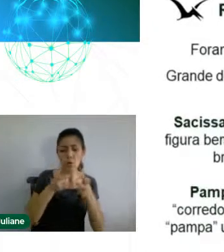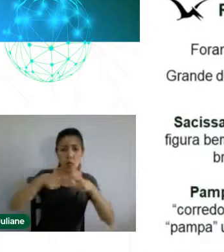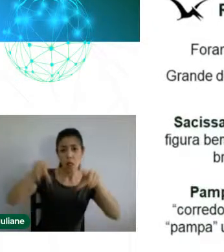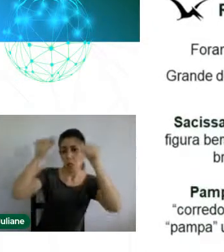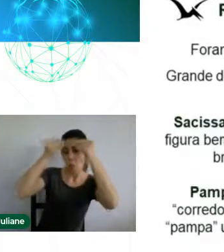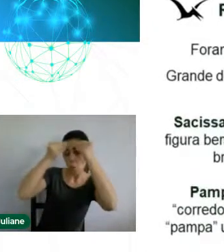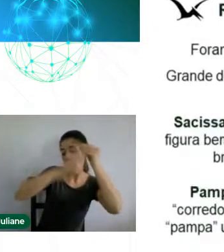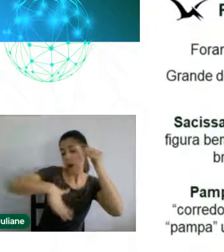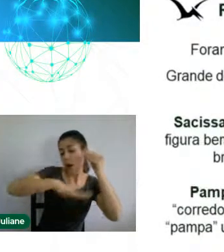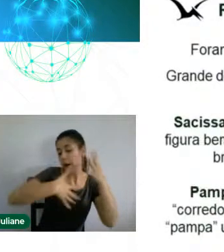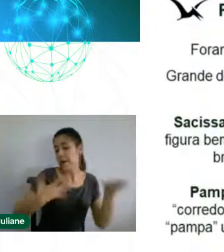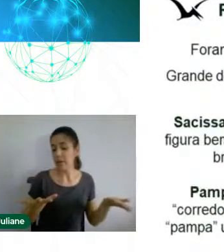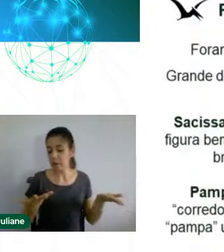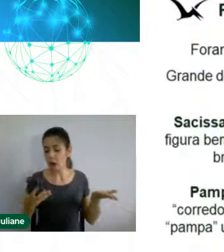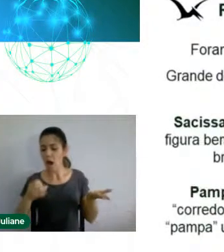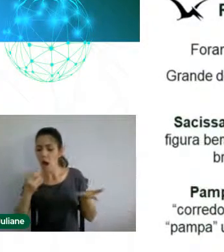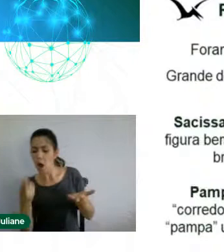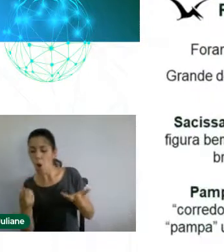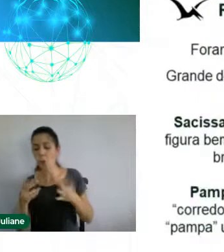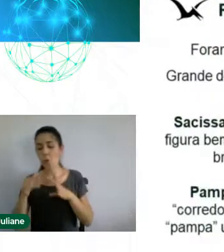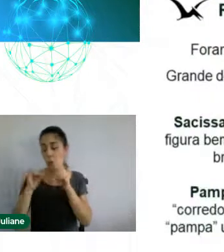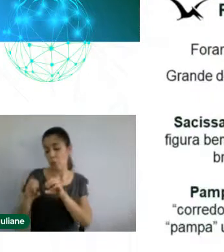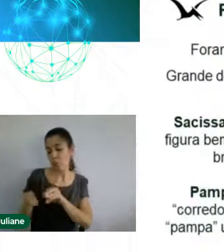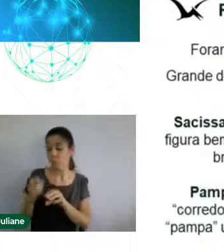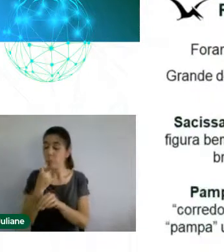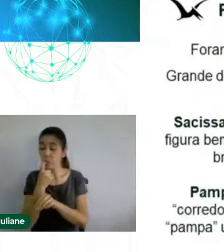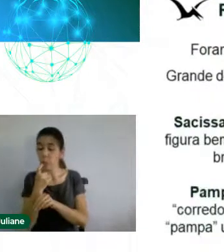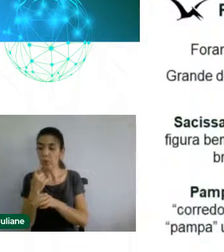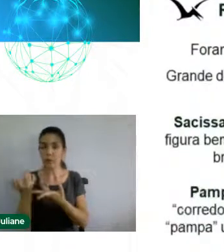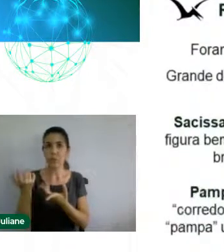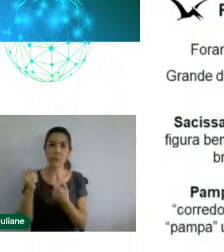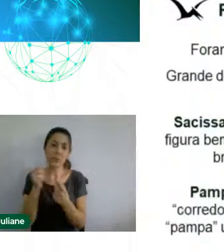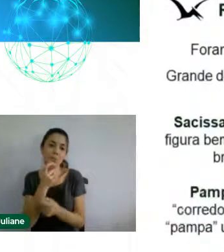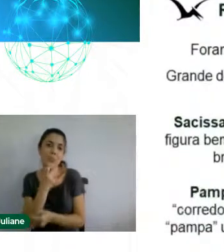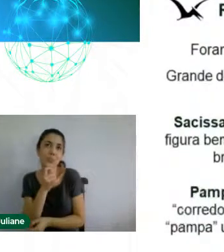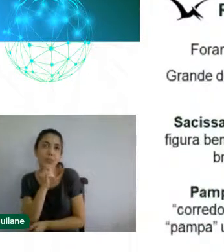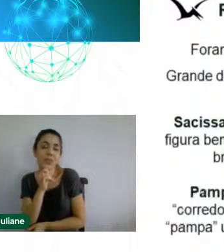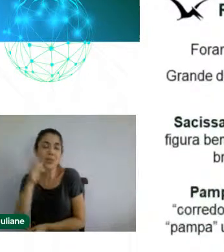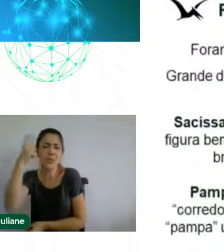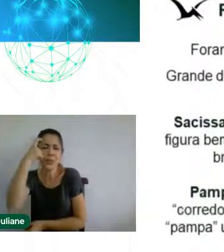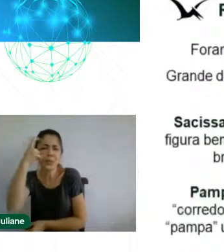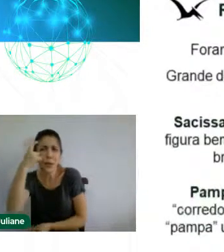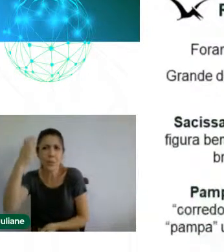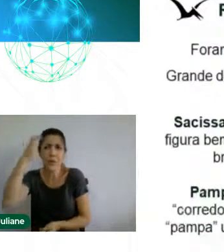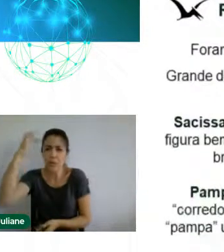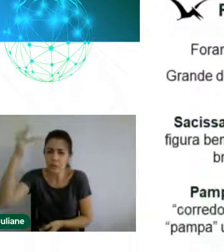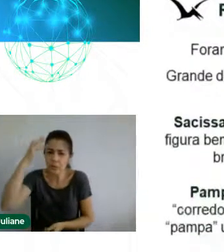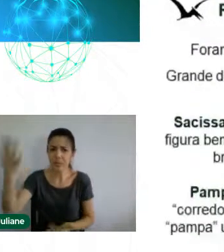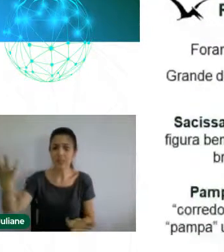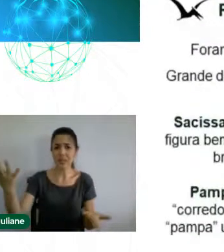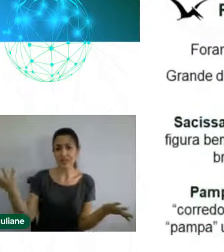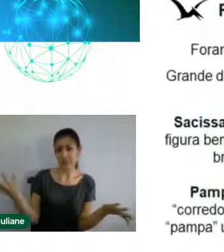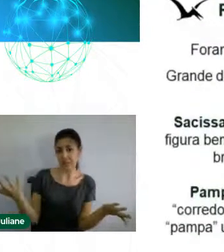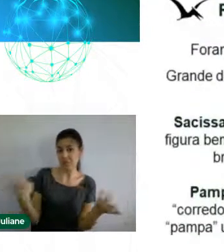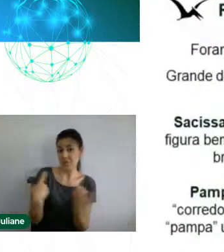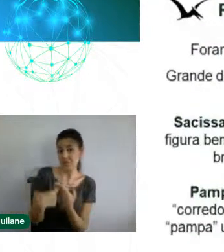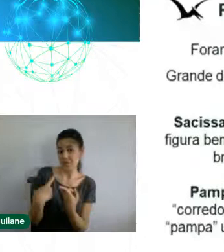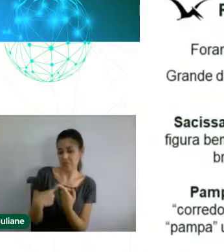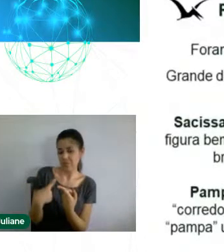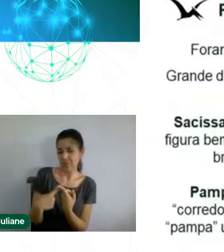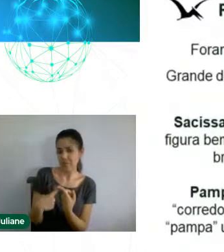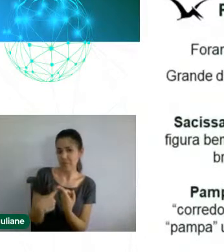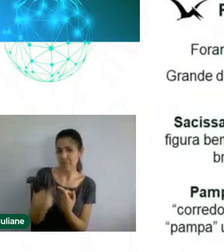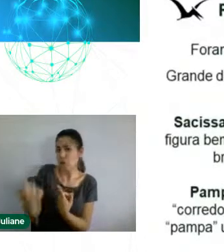escuta, fala, pensamento e imaginação. Pois os mesmos fazem alusão, tanto com o folclore brasileiro, como temos a cultura